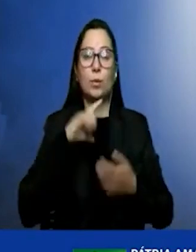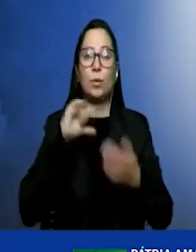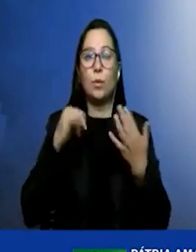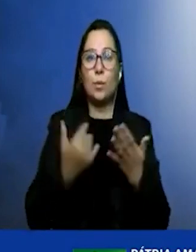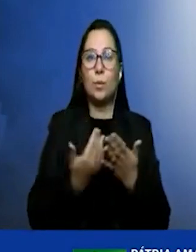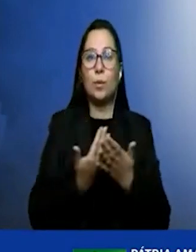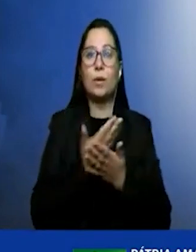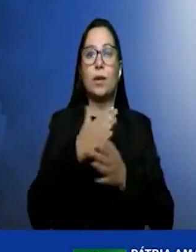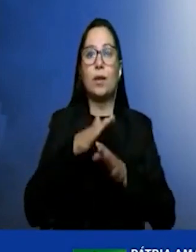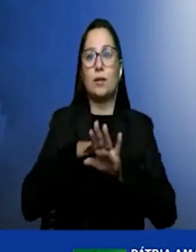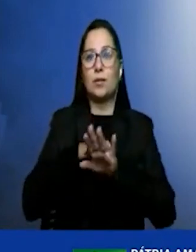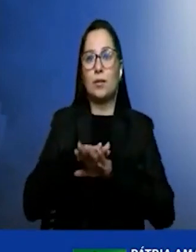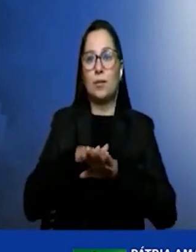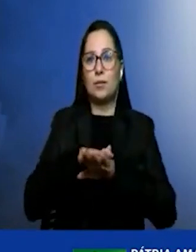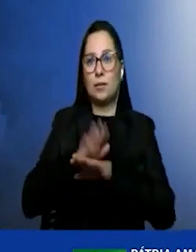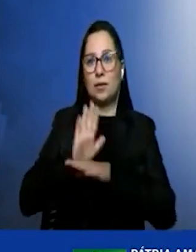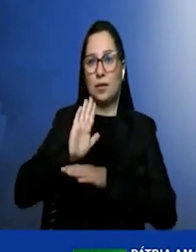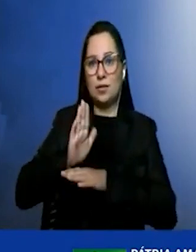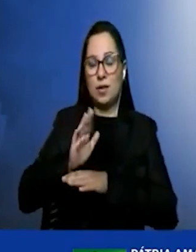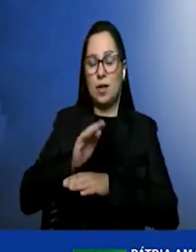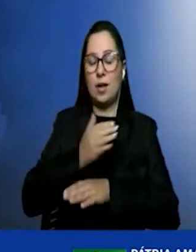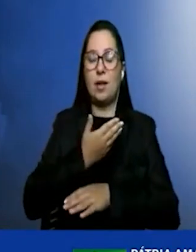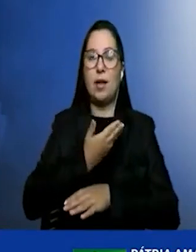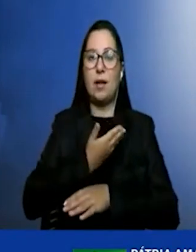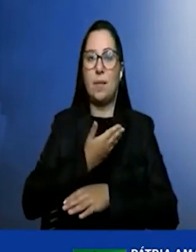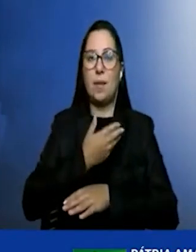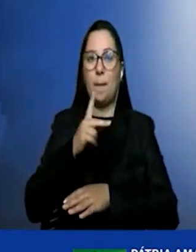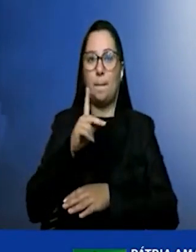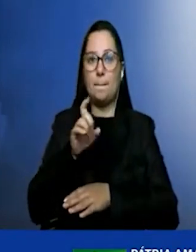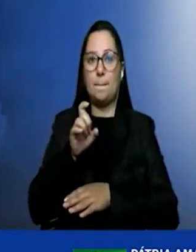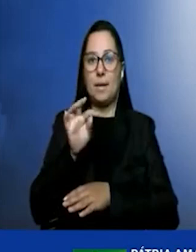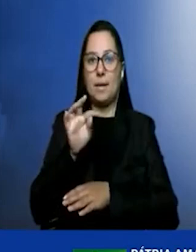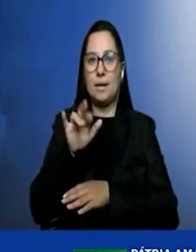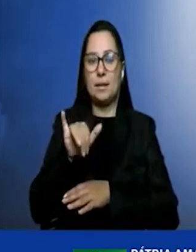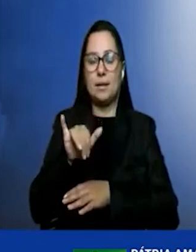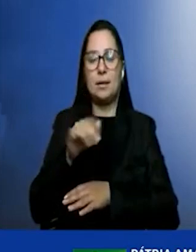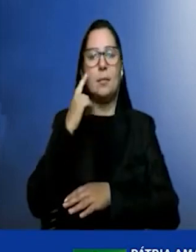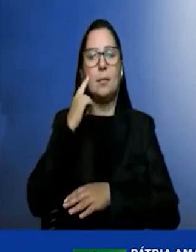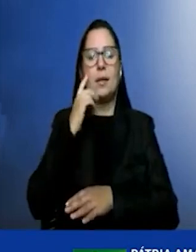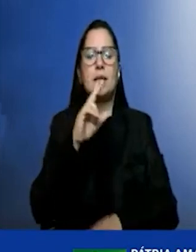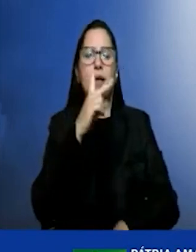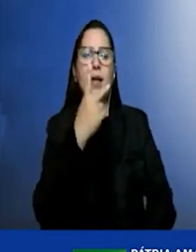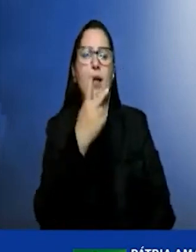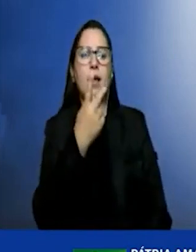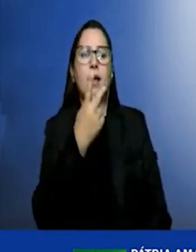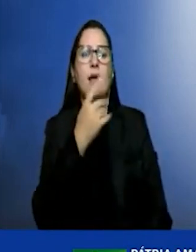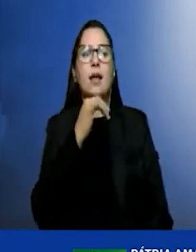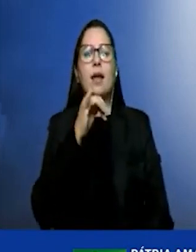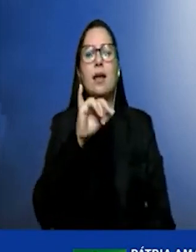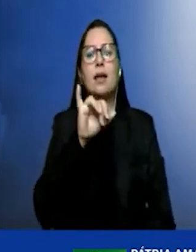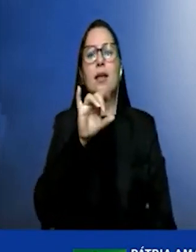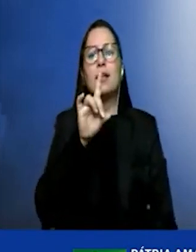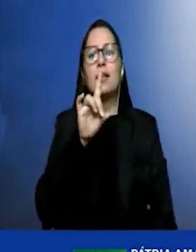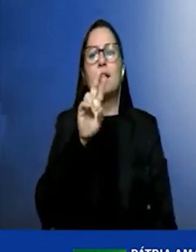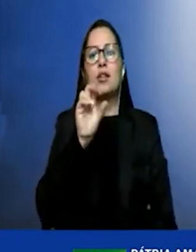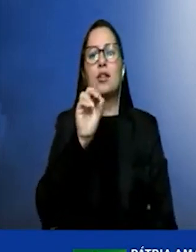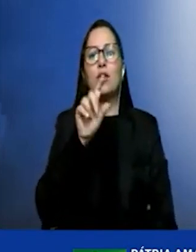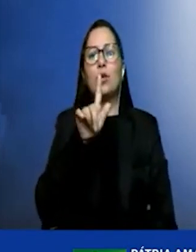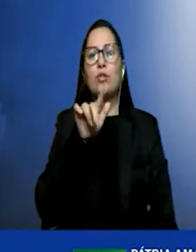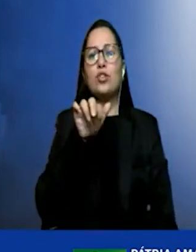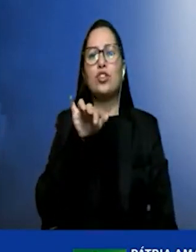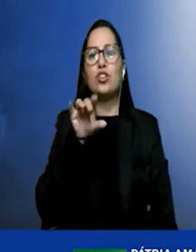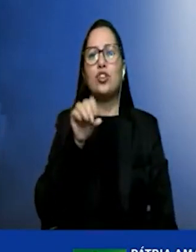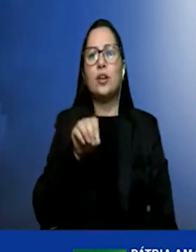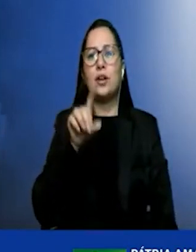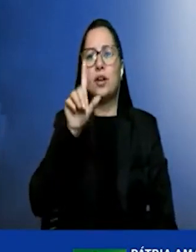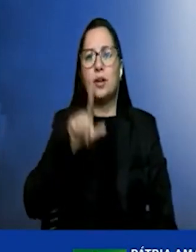amigo Petri, hidrogênio verde, mas hidrogênio é um elemento da tabela periódica, por que o verde? Então, até